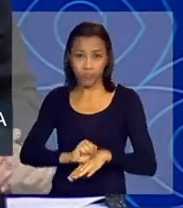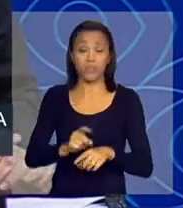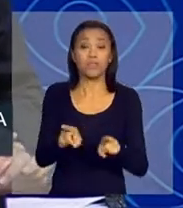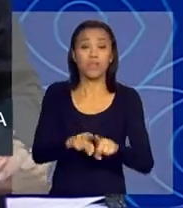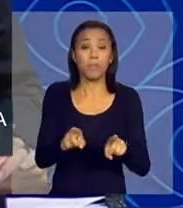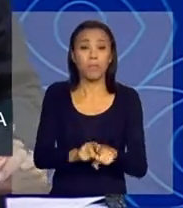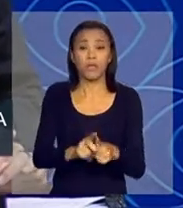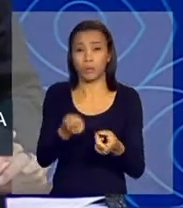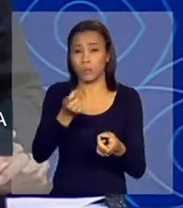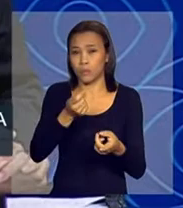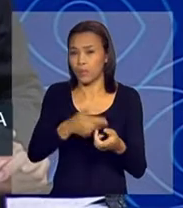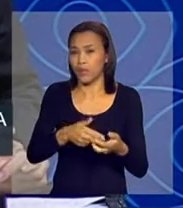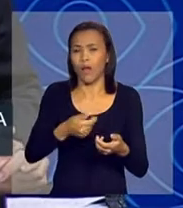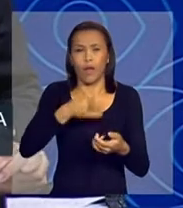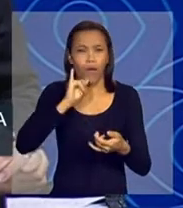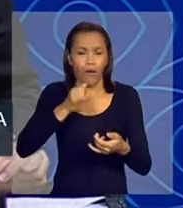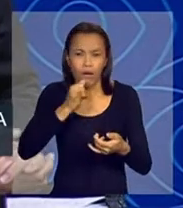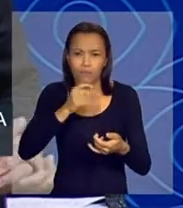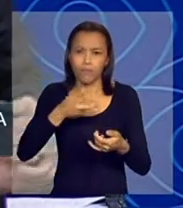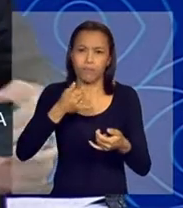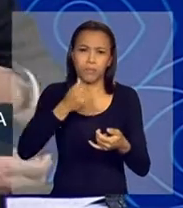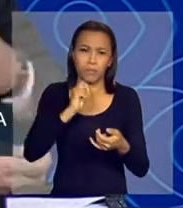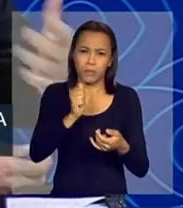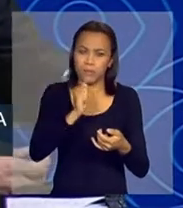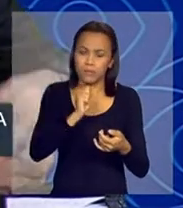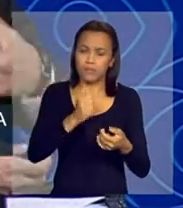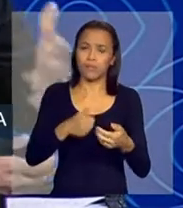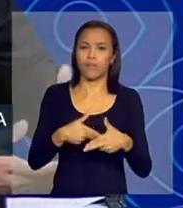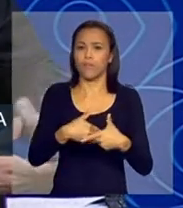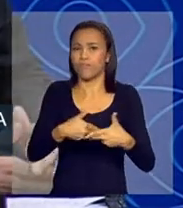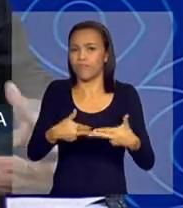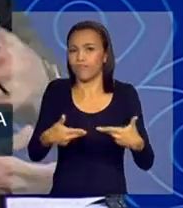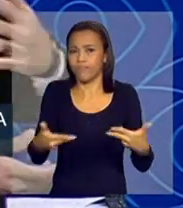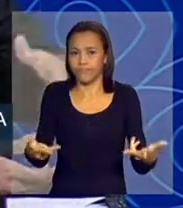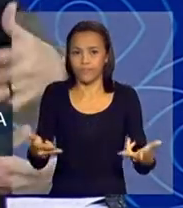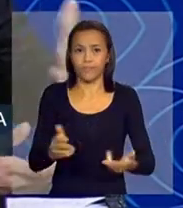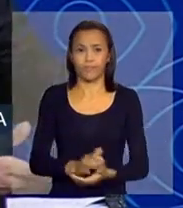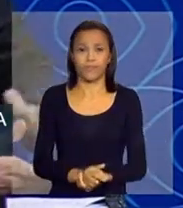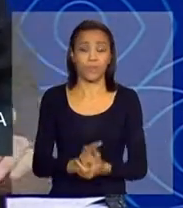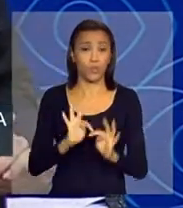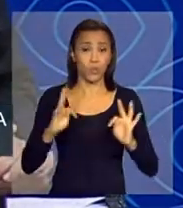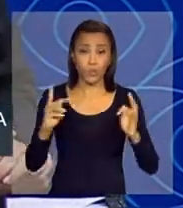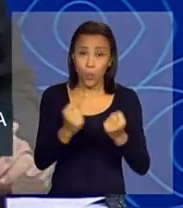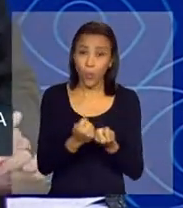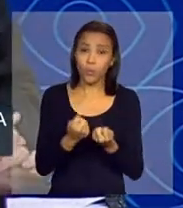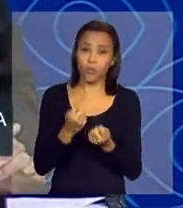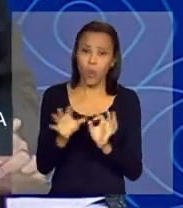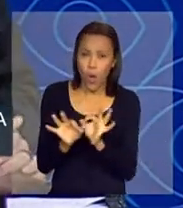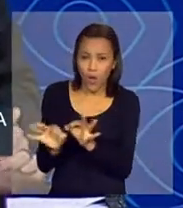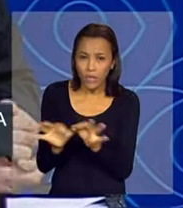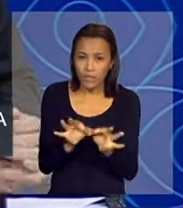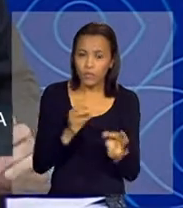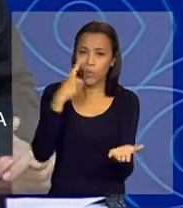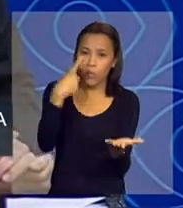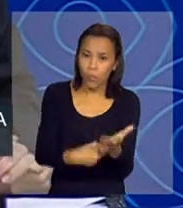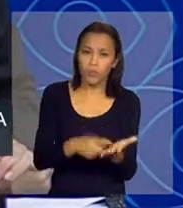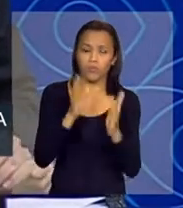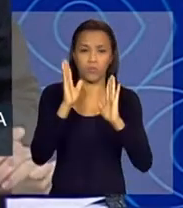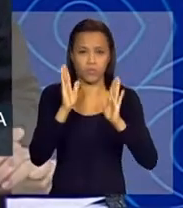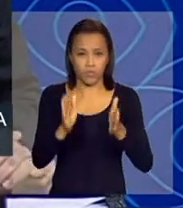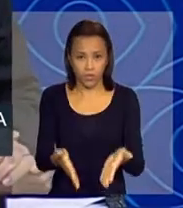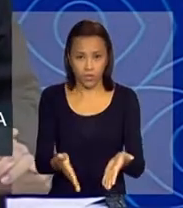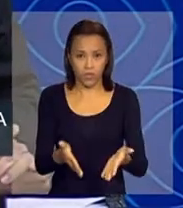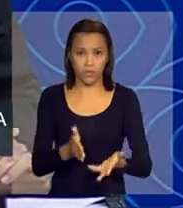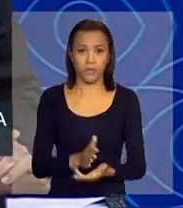álcool, a questão das doenças de vinculação por vetores, enfim, todo um compromisso já com planos operativos em prática.